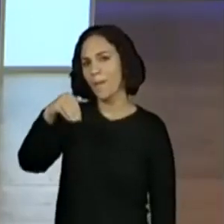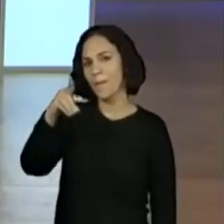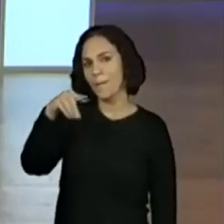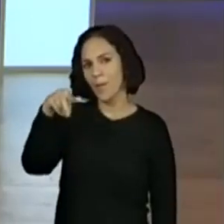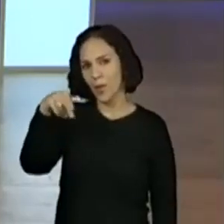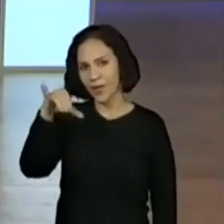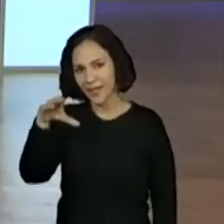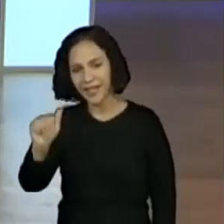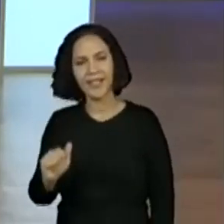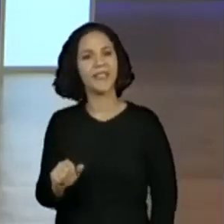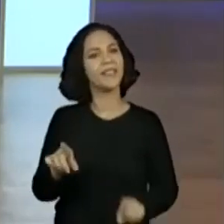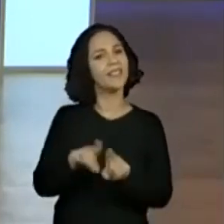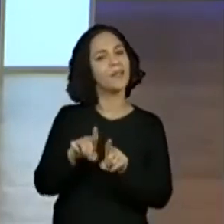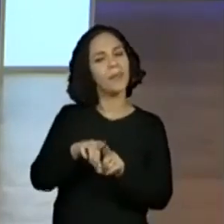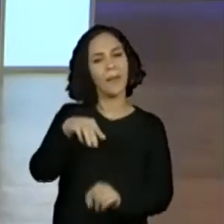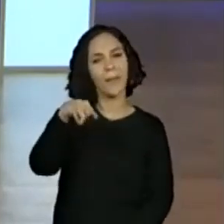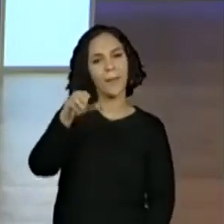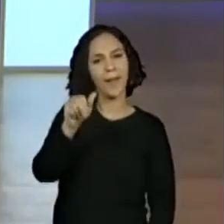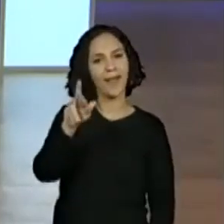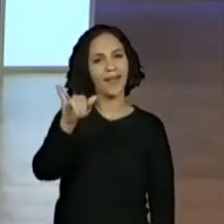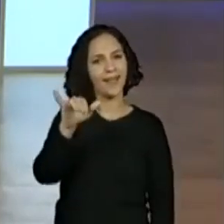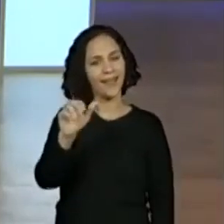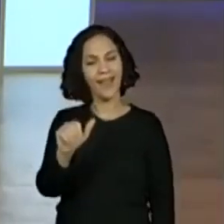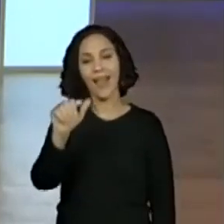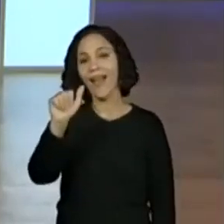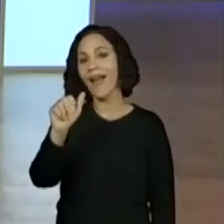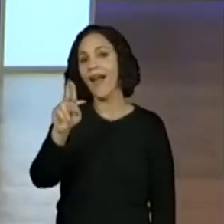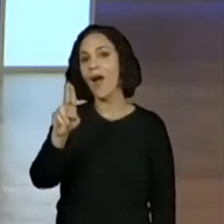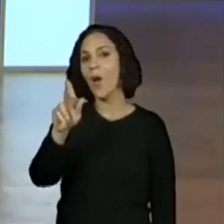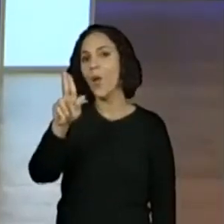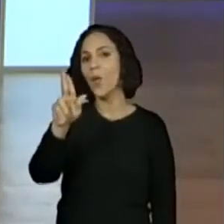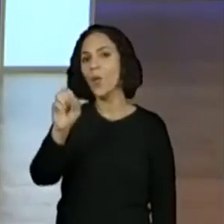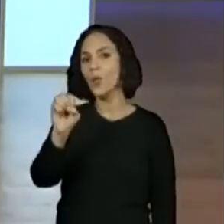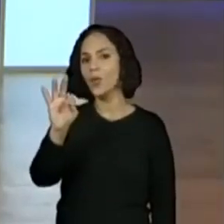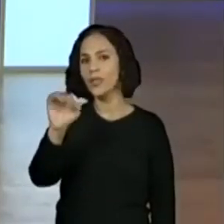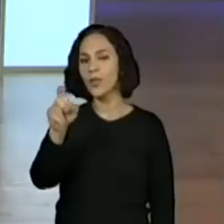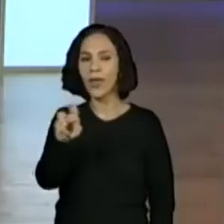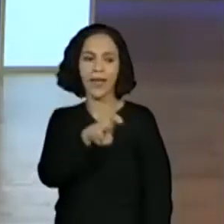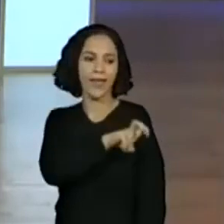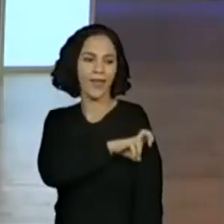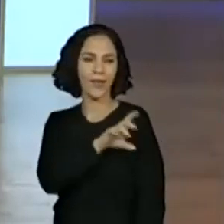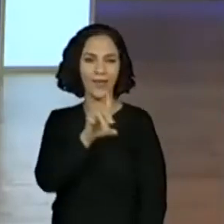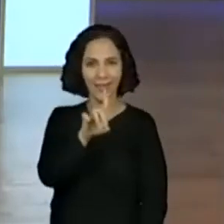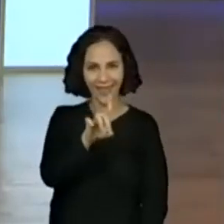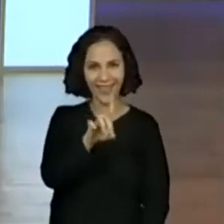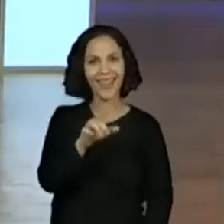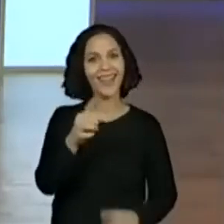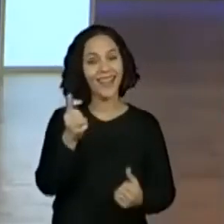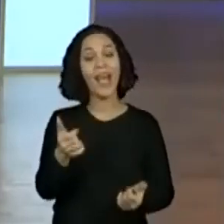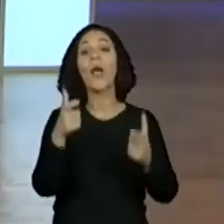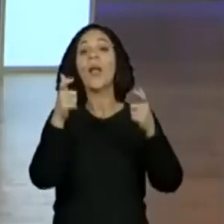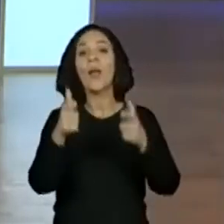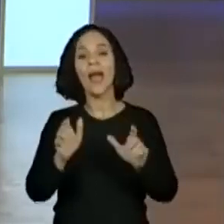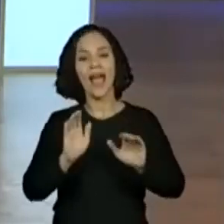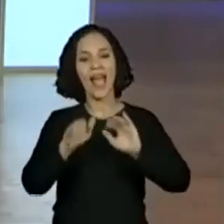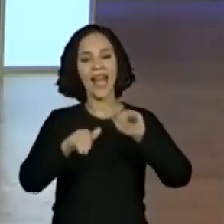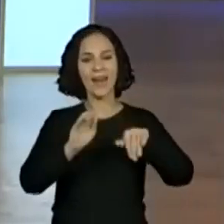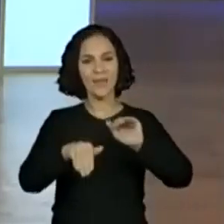Mônica, Maria Augusta, quinto ano de... Eu só peguei as informações picadas, a galerinha de Carapicuíba